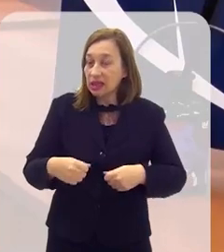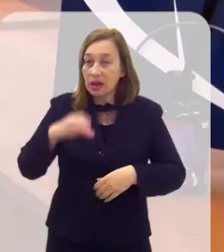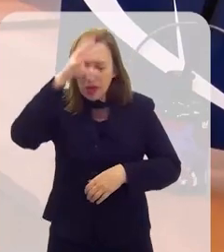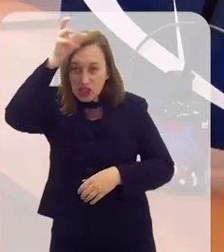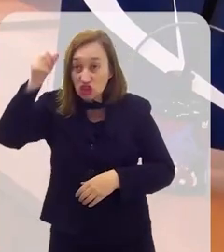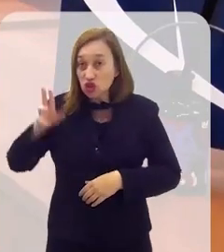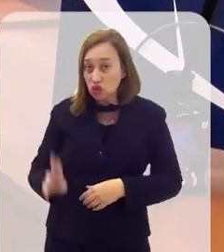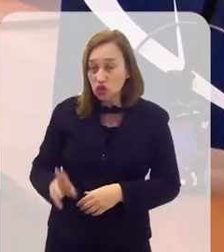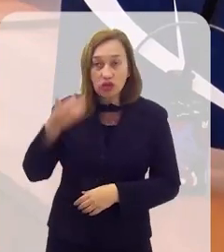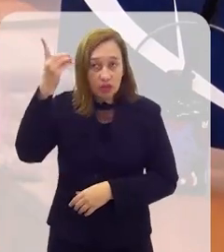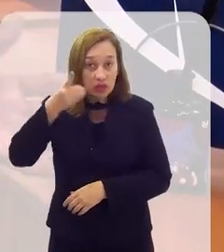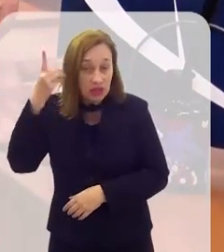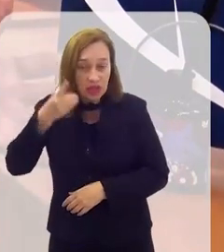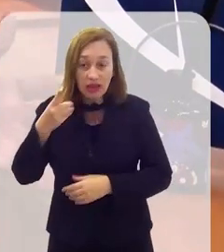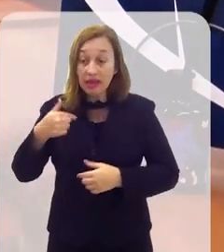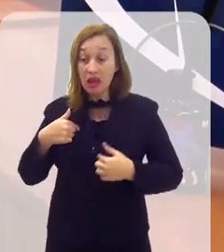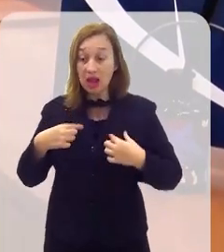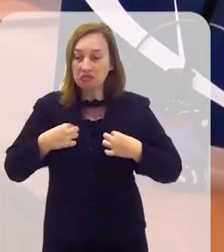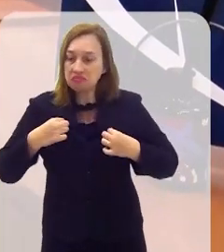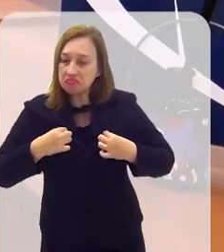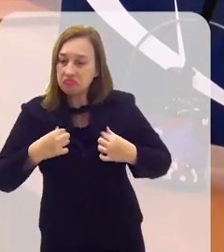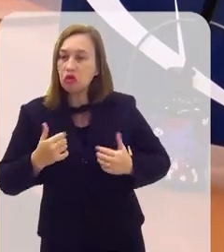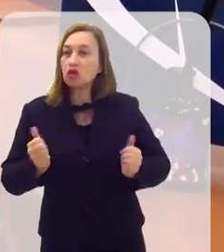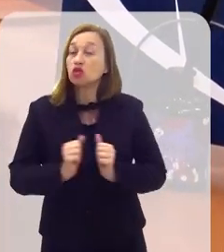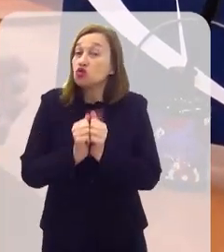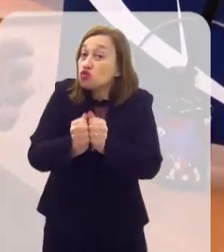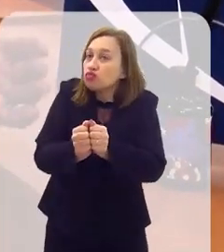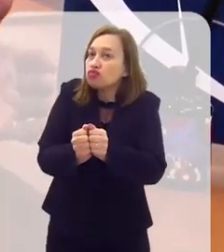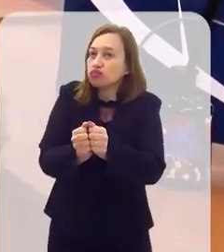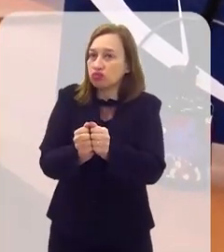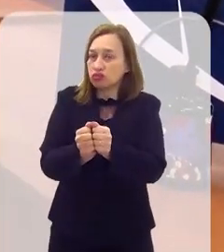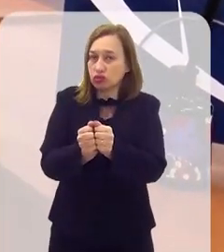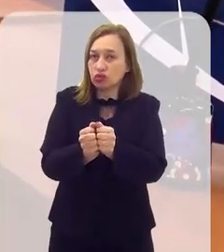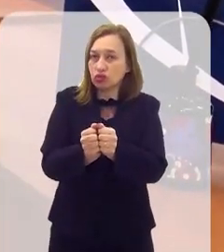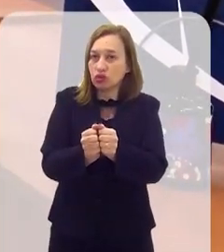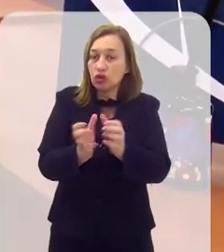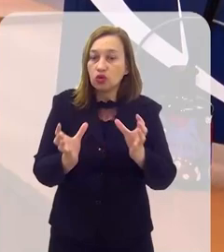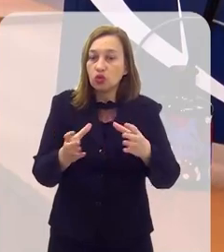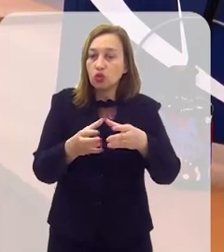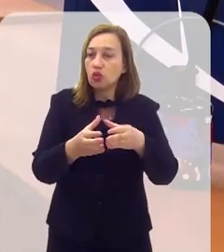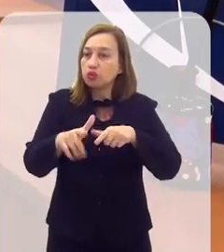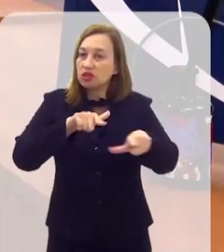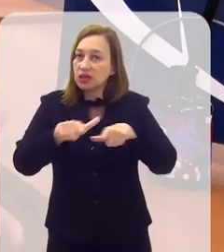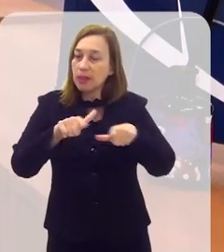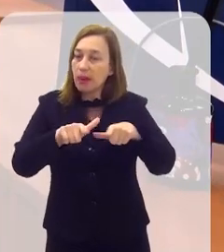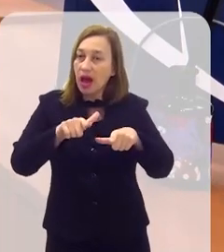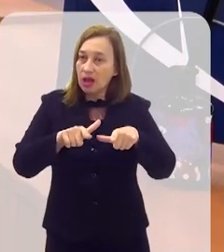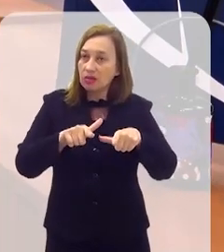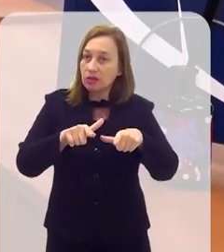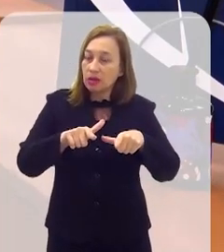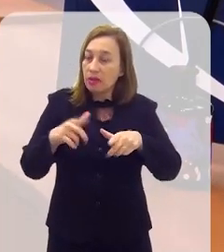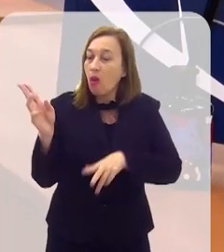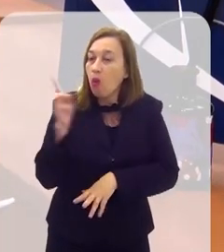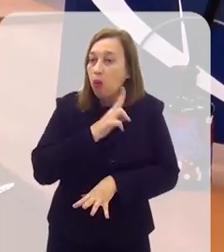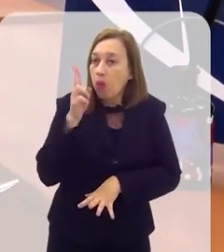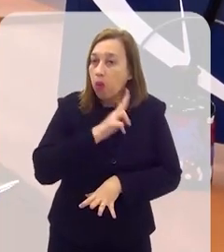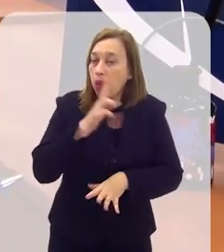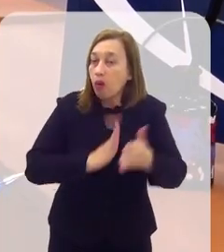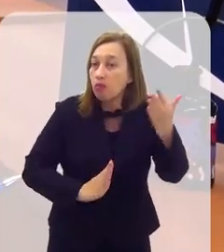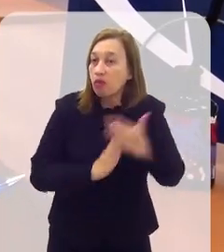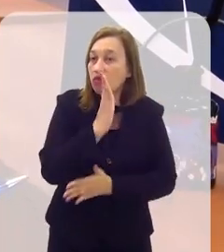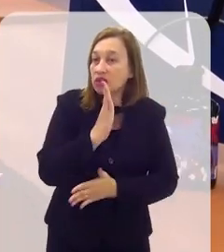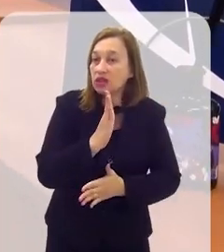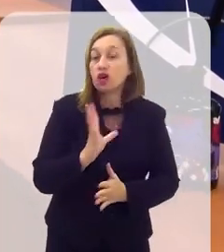Tia Ju e ela prontamente se colocou à disposição de juntar os atores importantes para acelerar